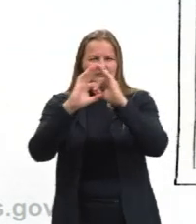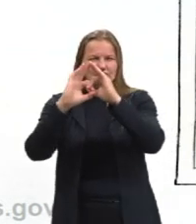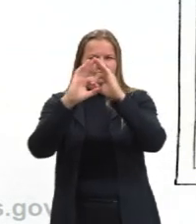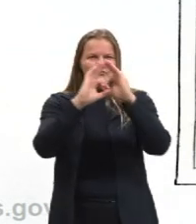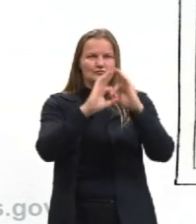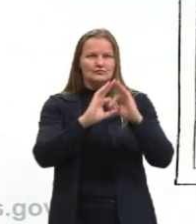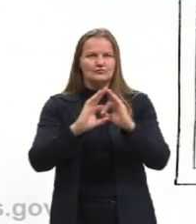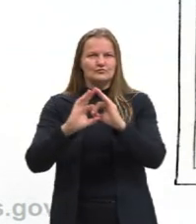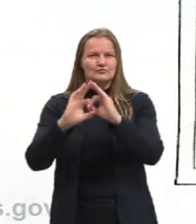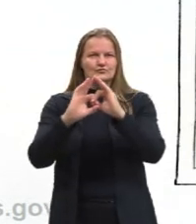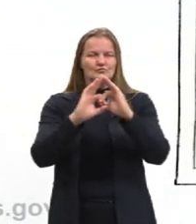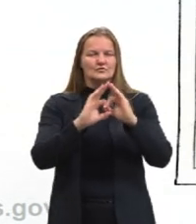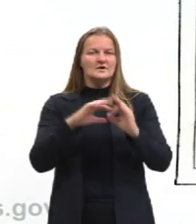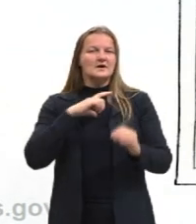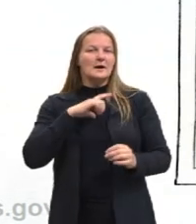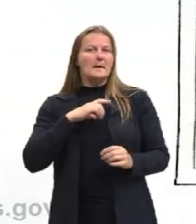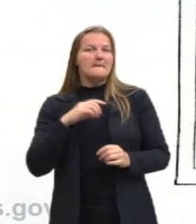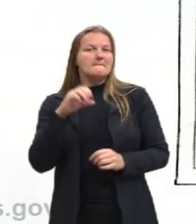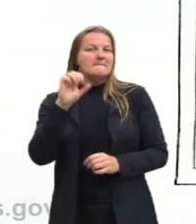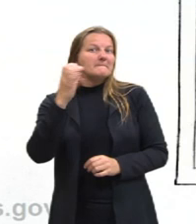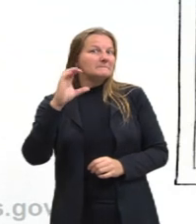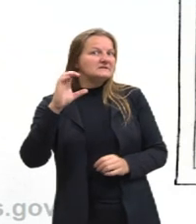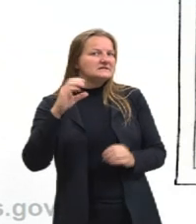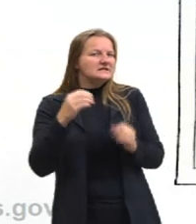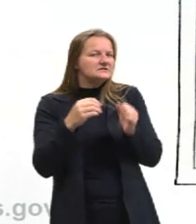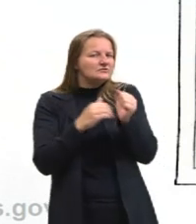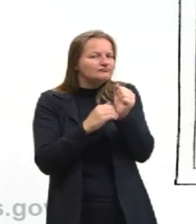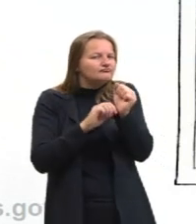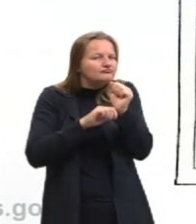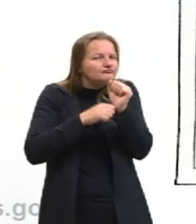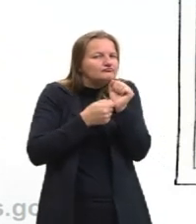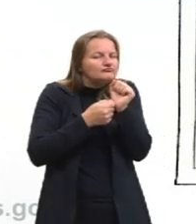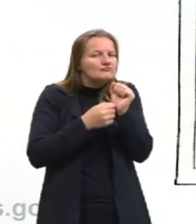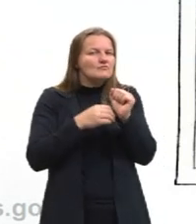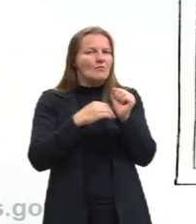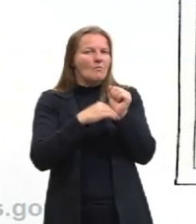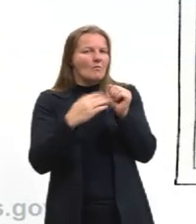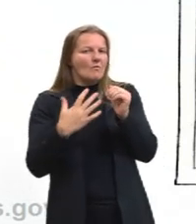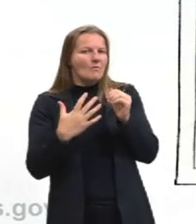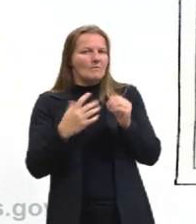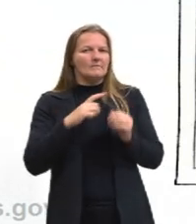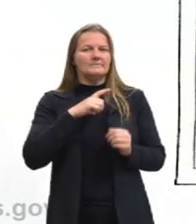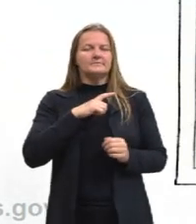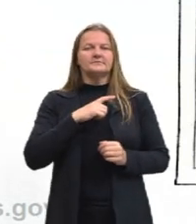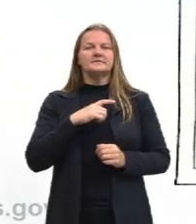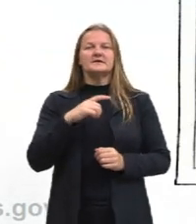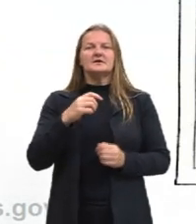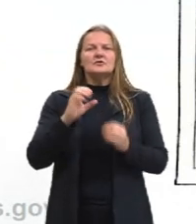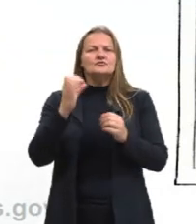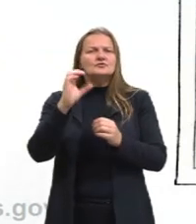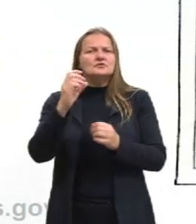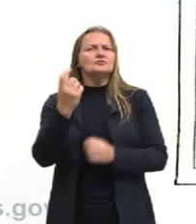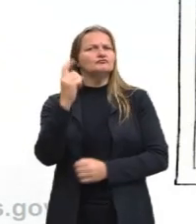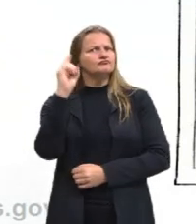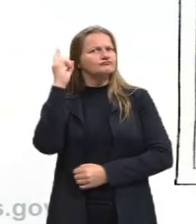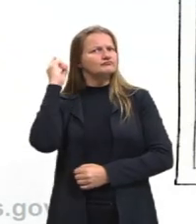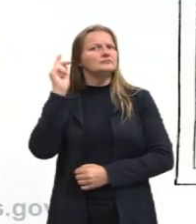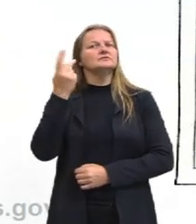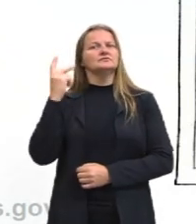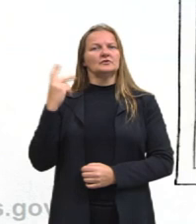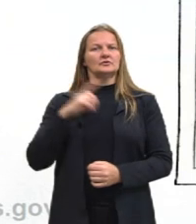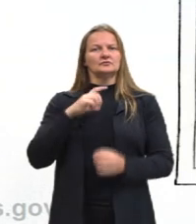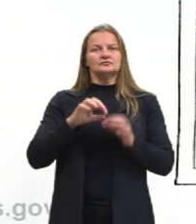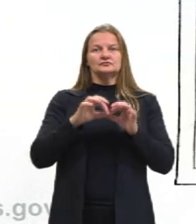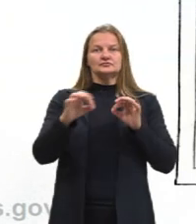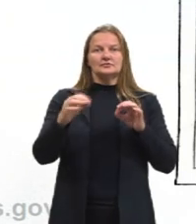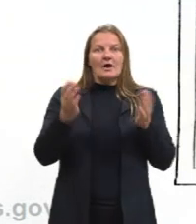utilizava, Trabalhava, mas a gente tem que lembrar, né? Que o Newton, ele estava inserido em um contexto histórico muito distante do